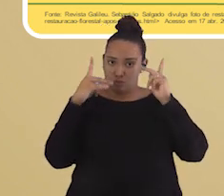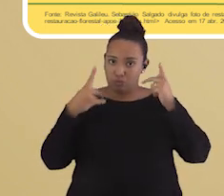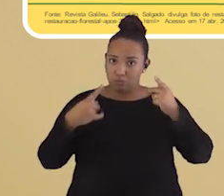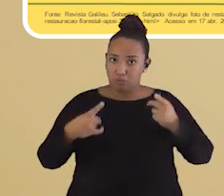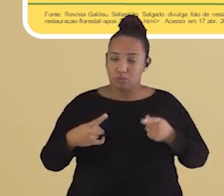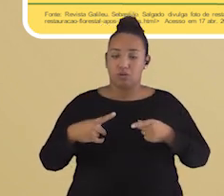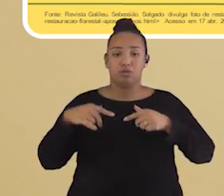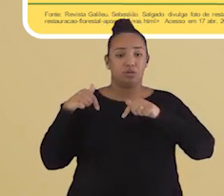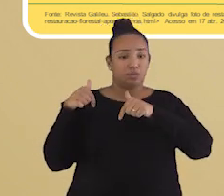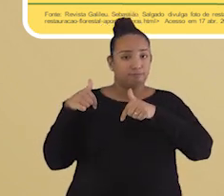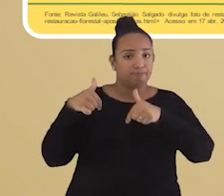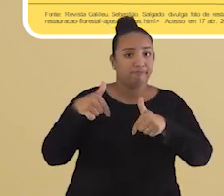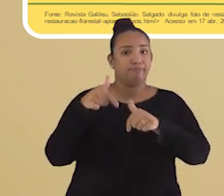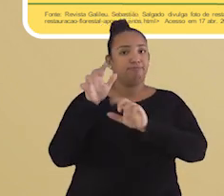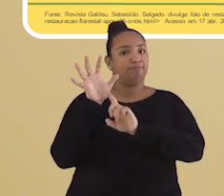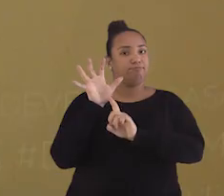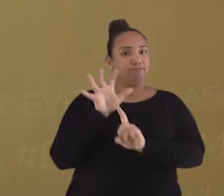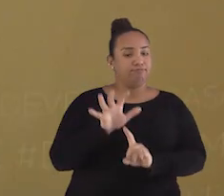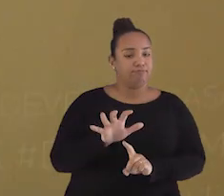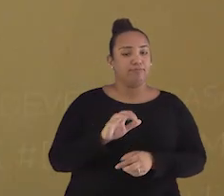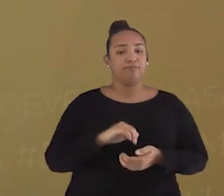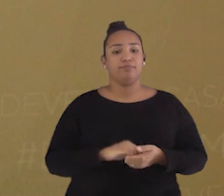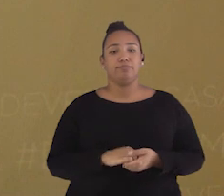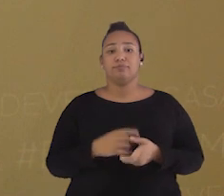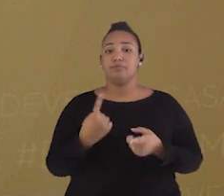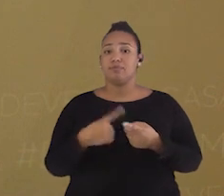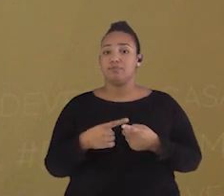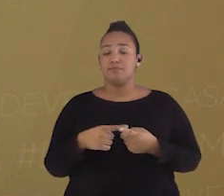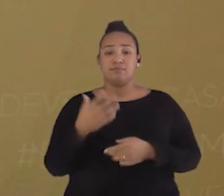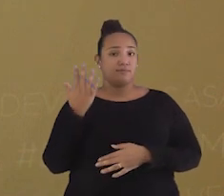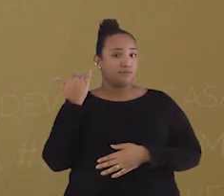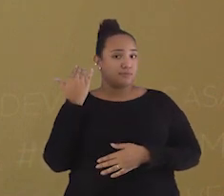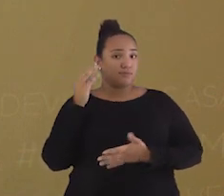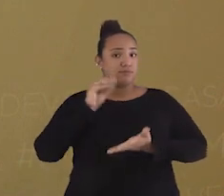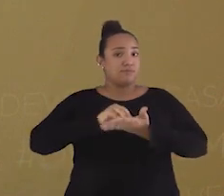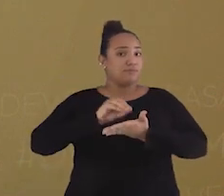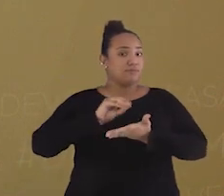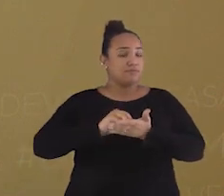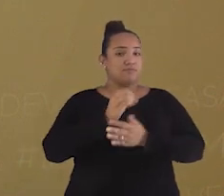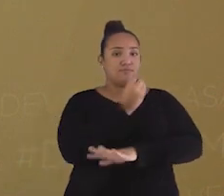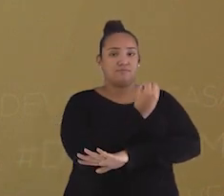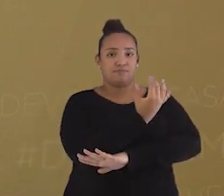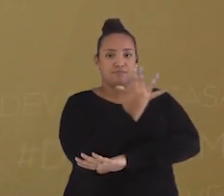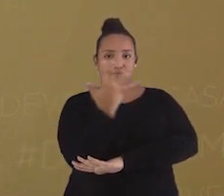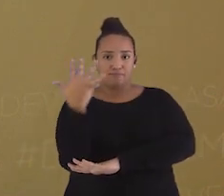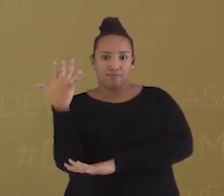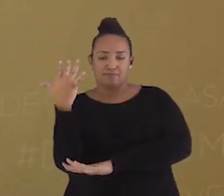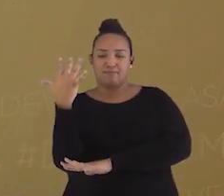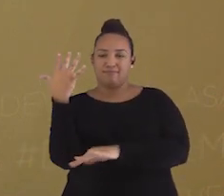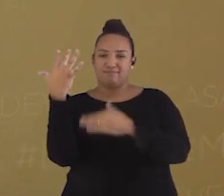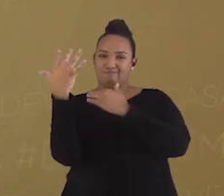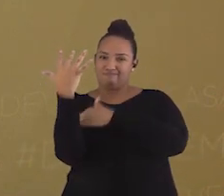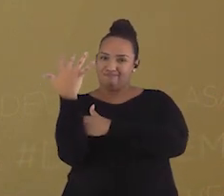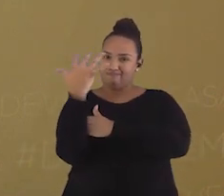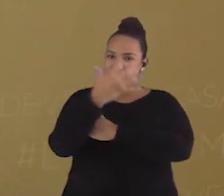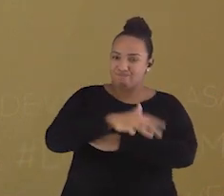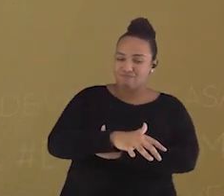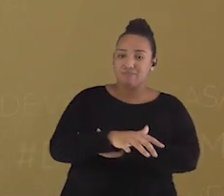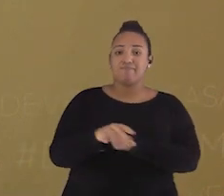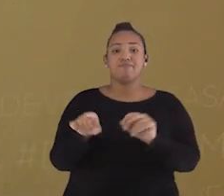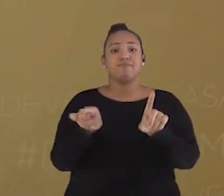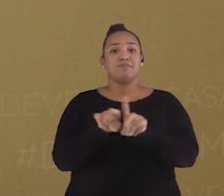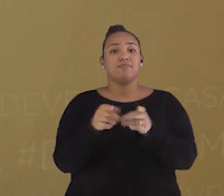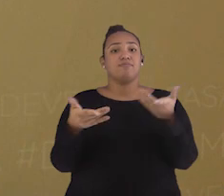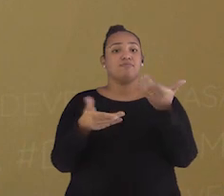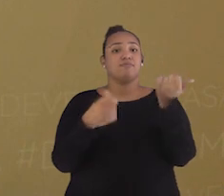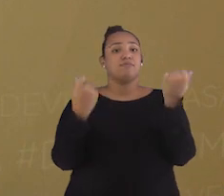em todos os processos, tanto pela falta de vegetação, que foi retirada e desmatada, como